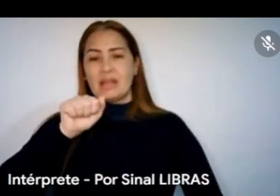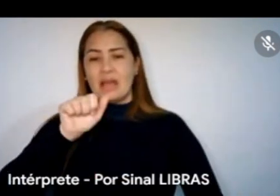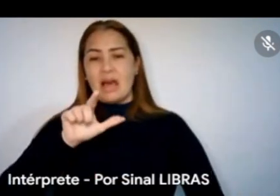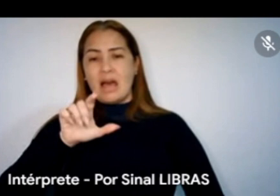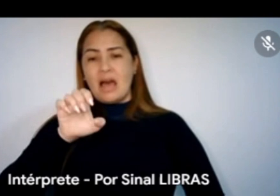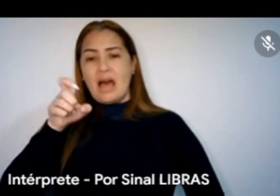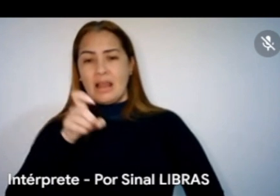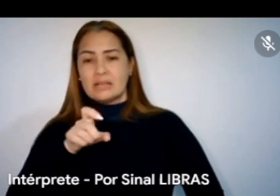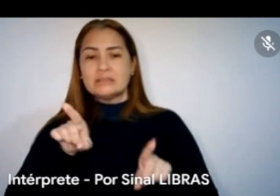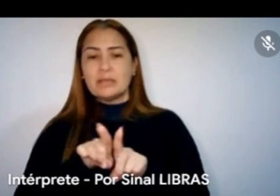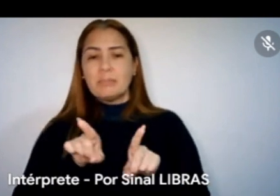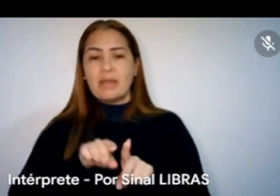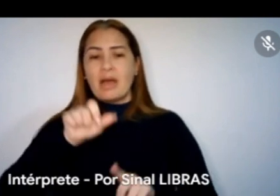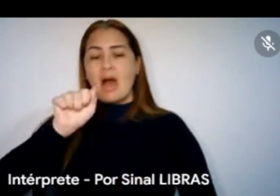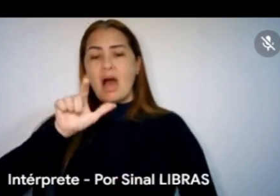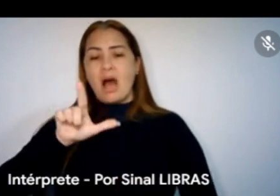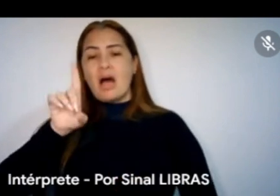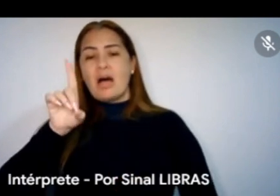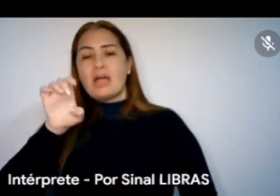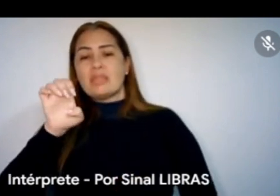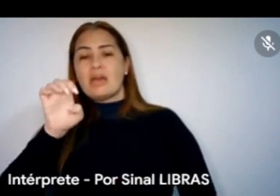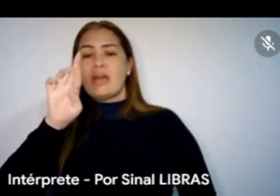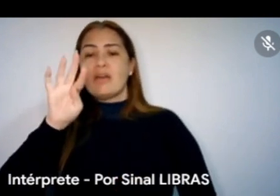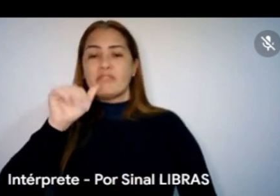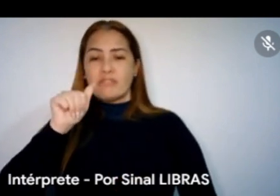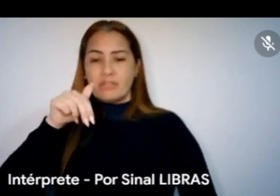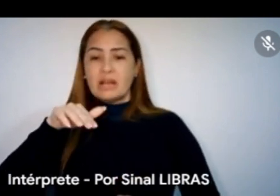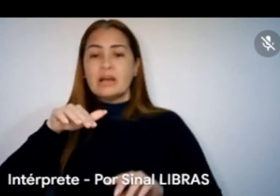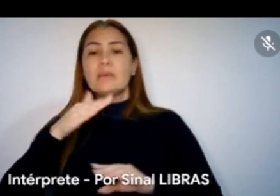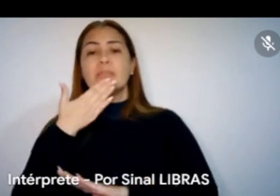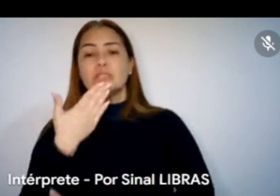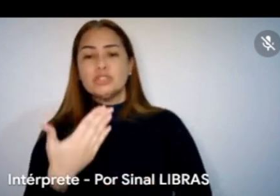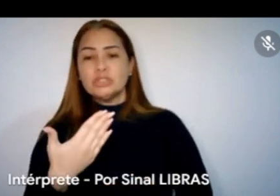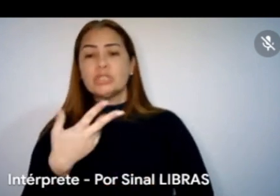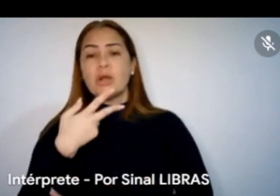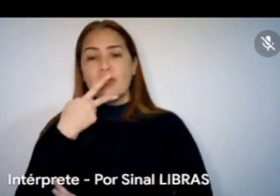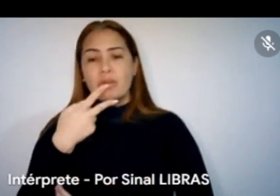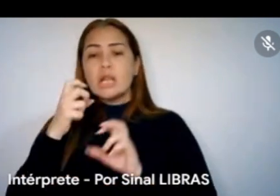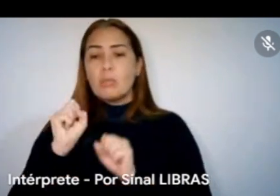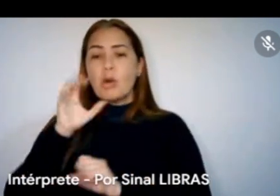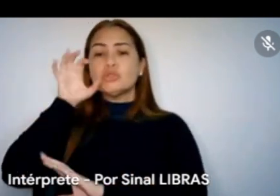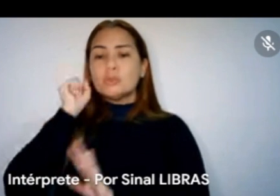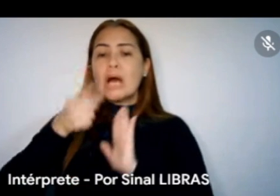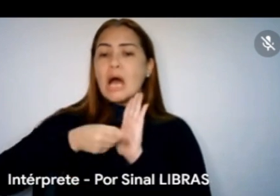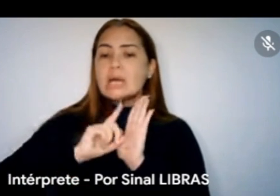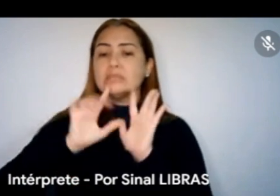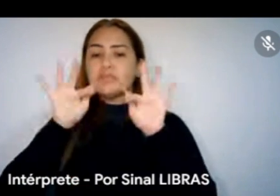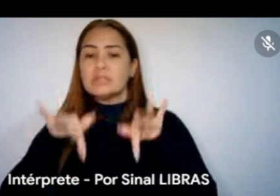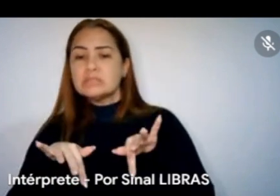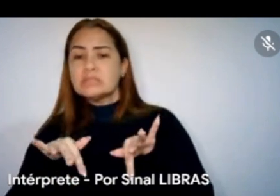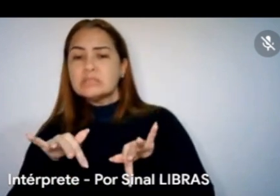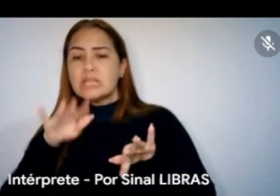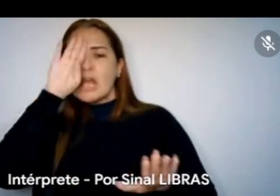solicitaram a fala também, eu acho que a gente pode escutar antes de encerrar, pode ser, não sei, acredito que foi o